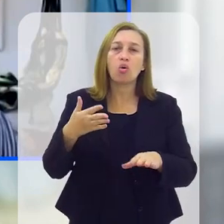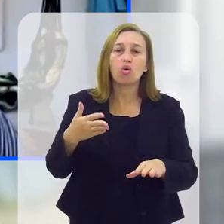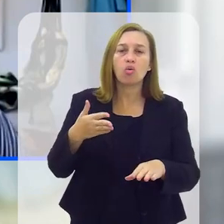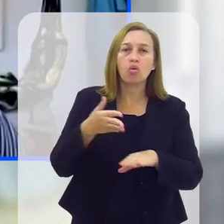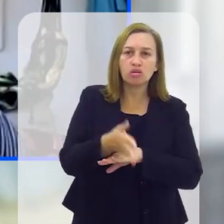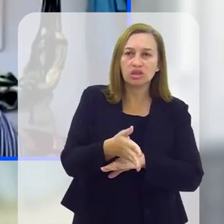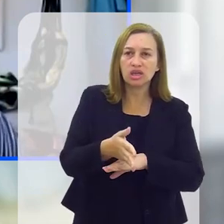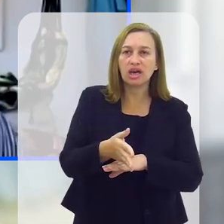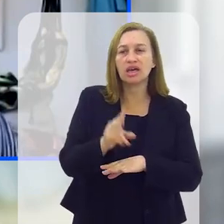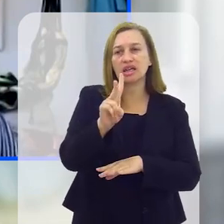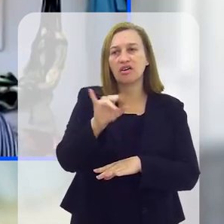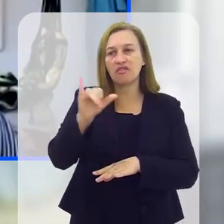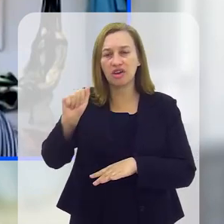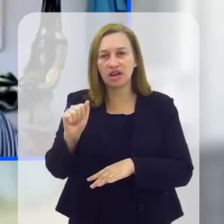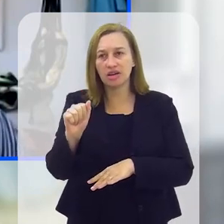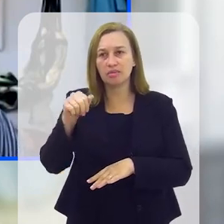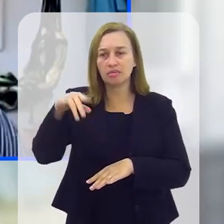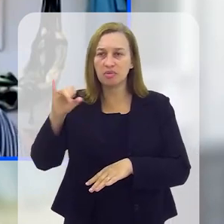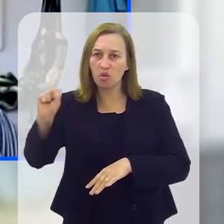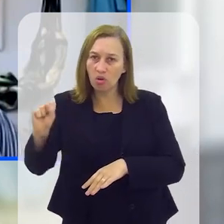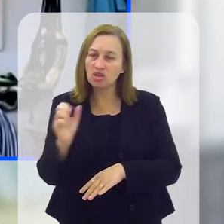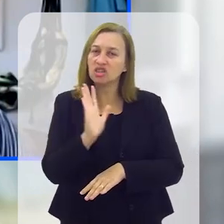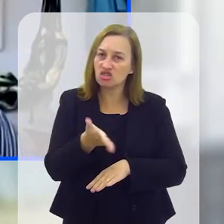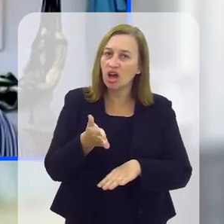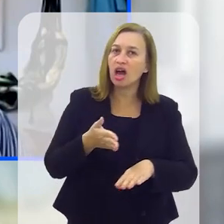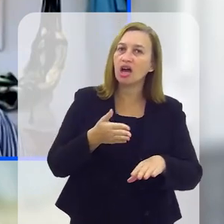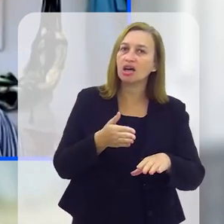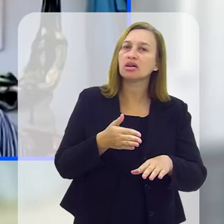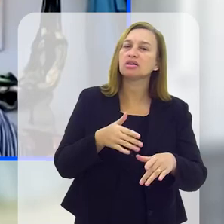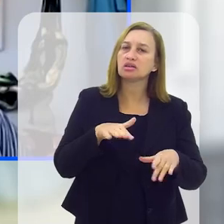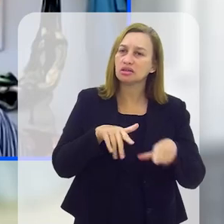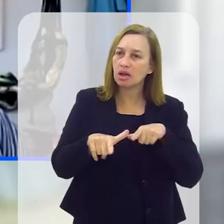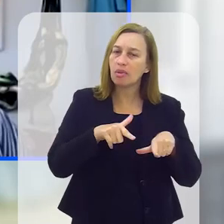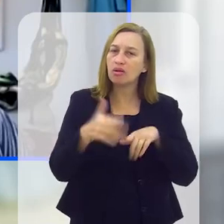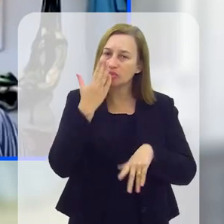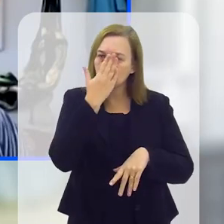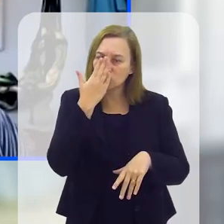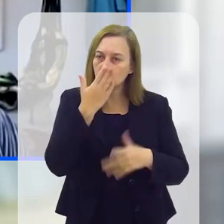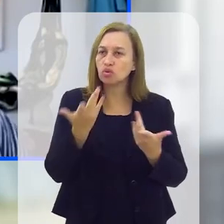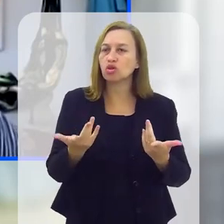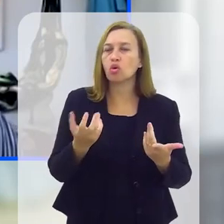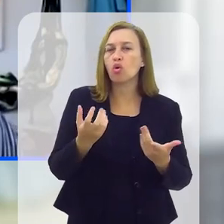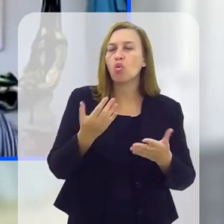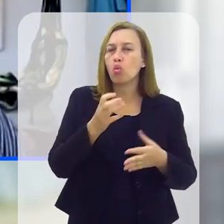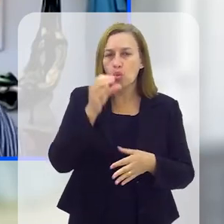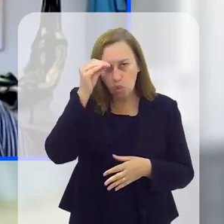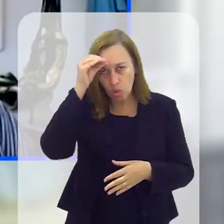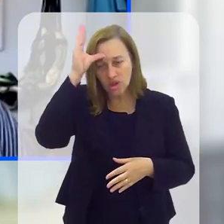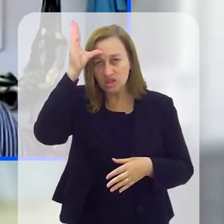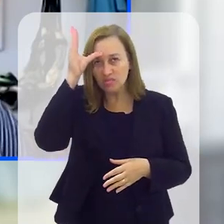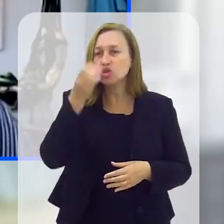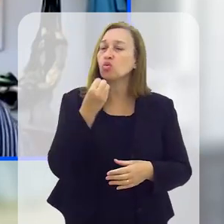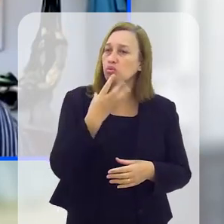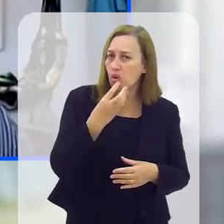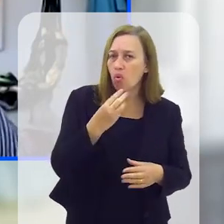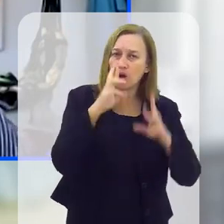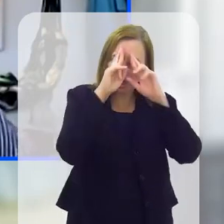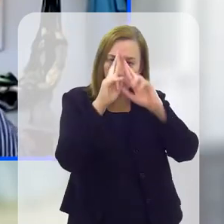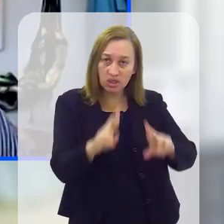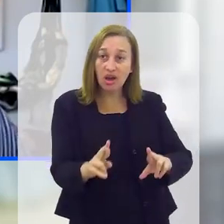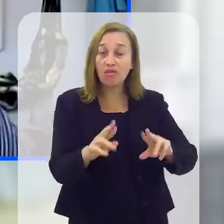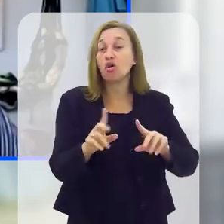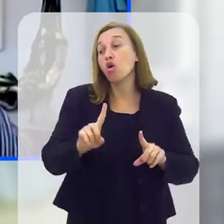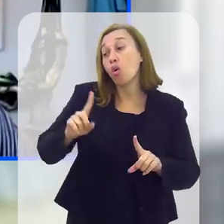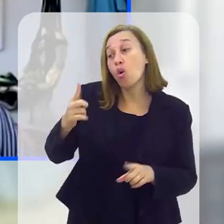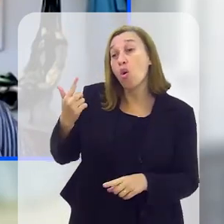corpo, conseguiram financiar um estudo e uma graduação e um conhecimento intelectual bastante